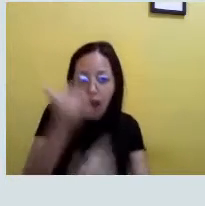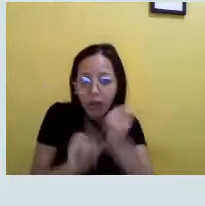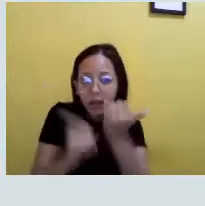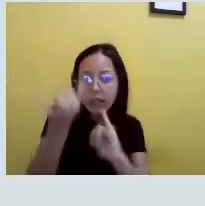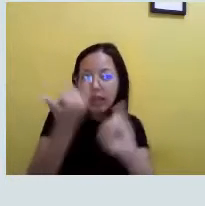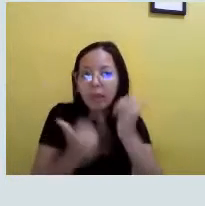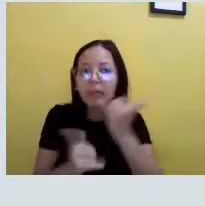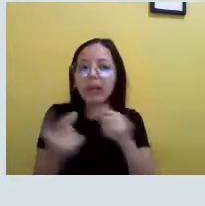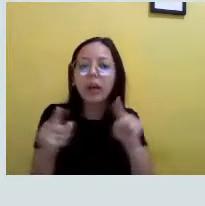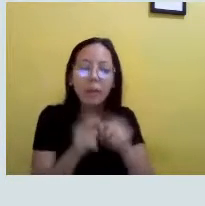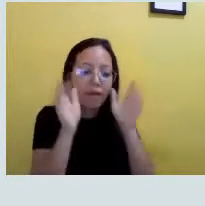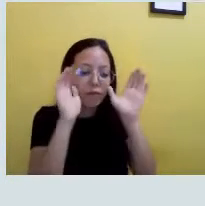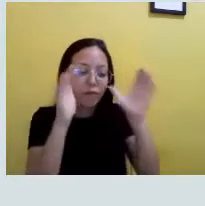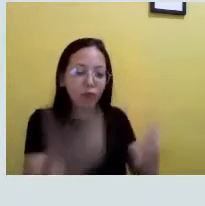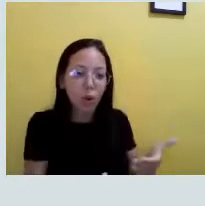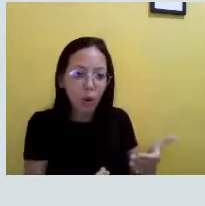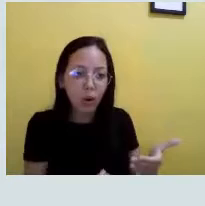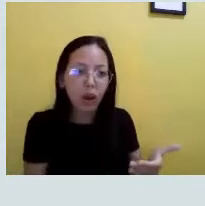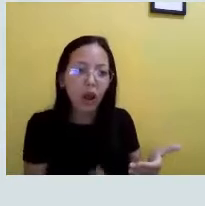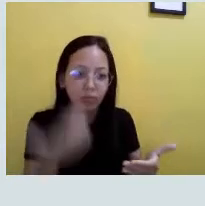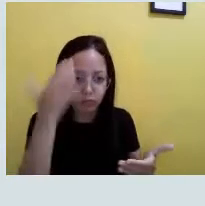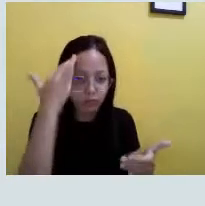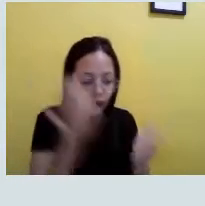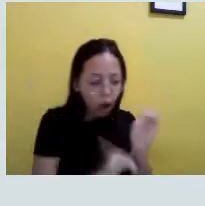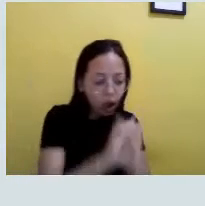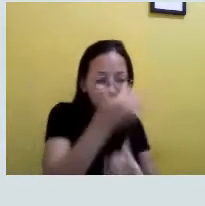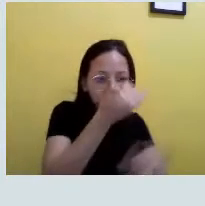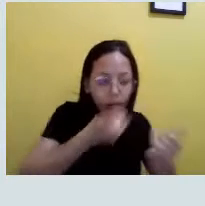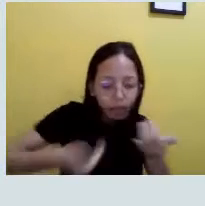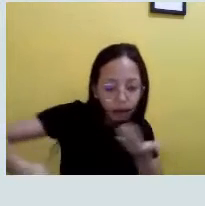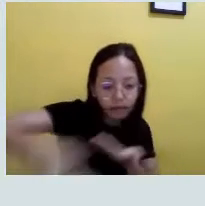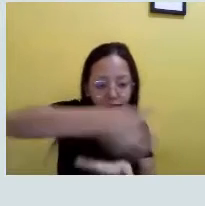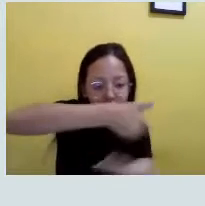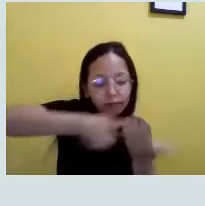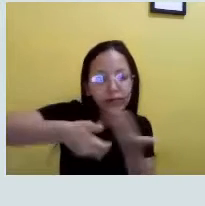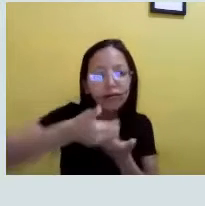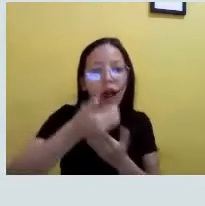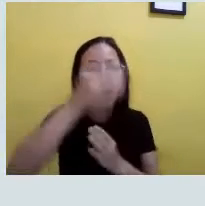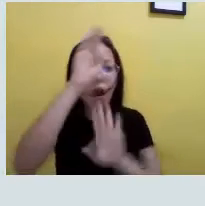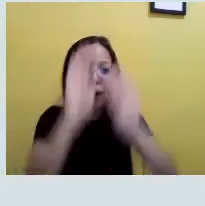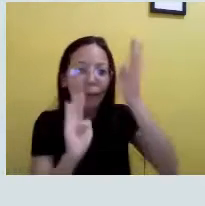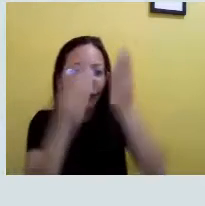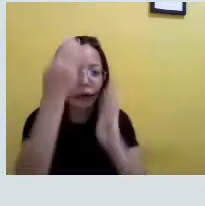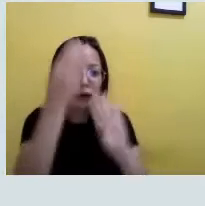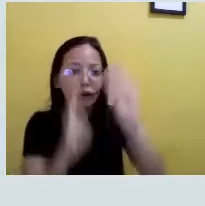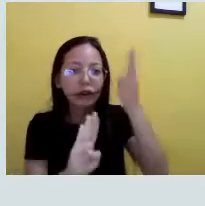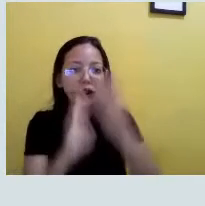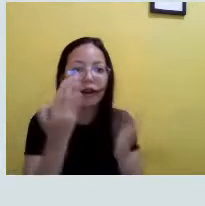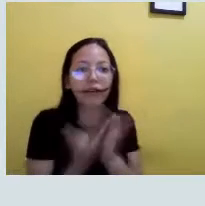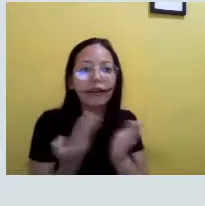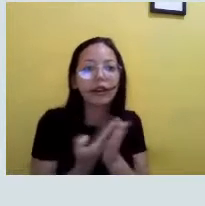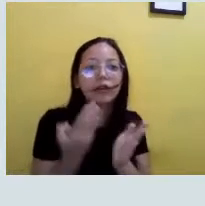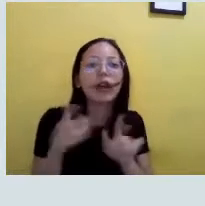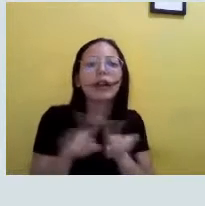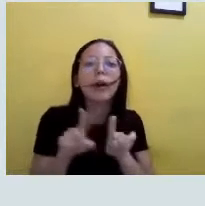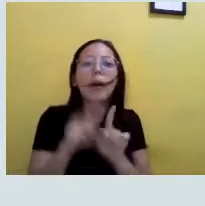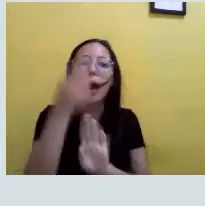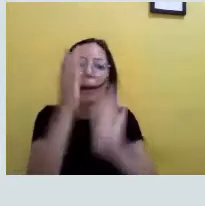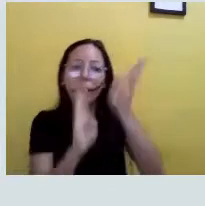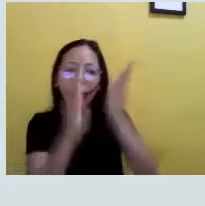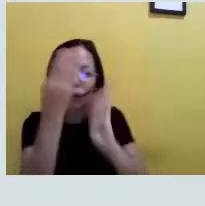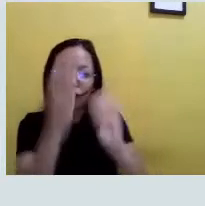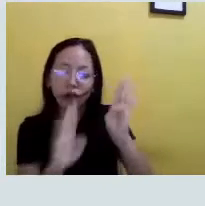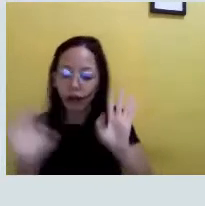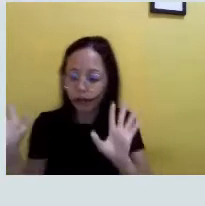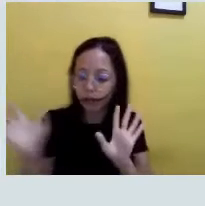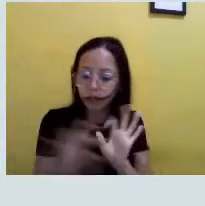vai focar, a gente vai sair daqui, vai entrar na química a partir dos conceitos da química, a gente vai estudar um pouco da biologia, né, vai associar o índice.